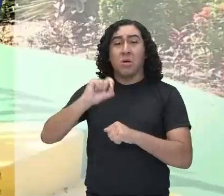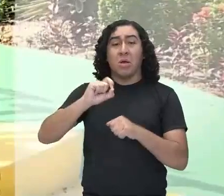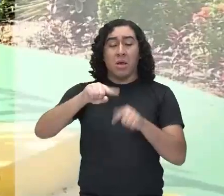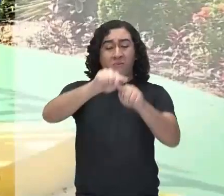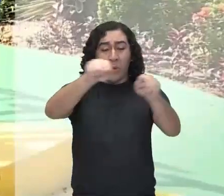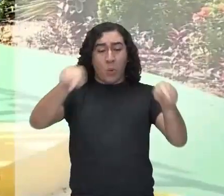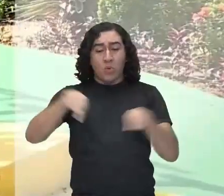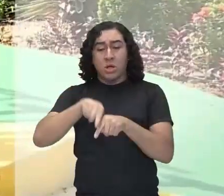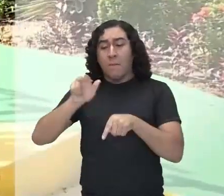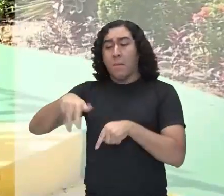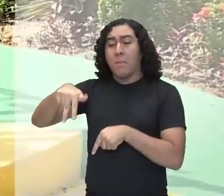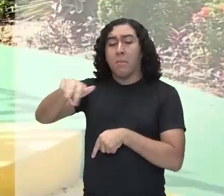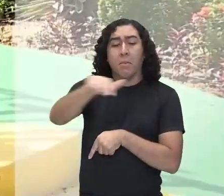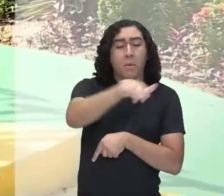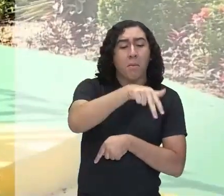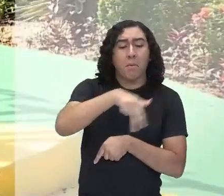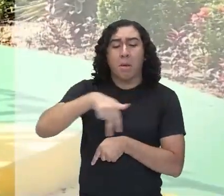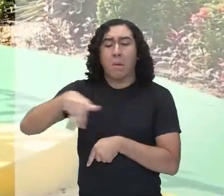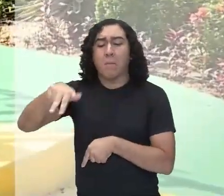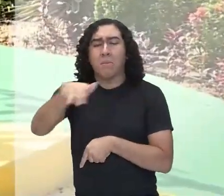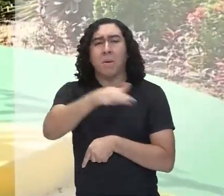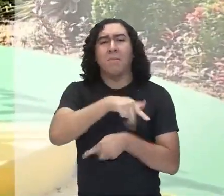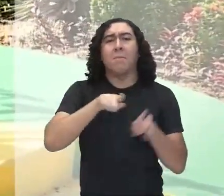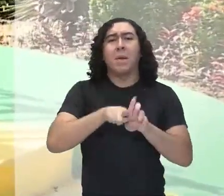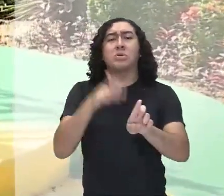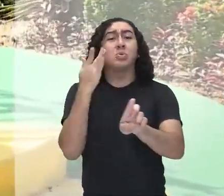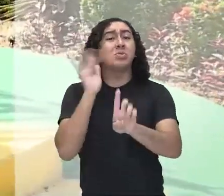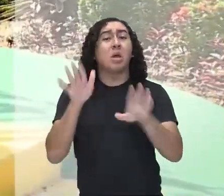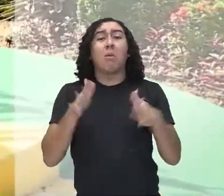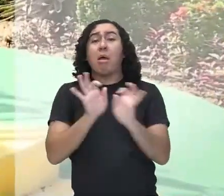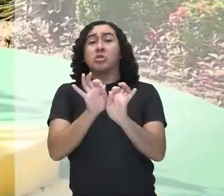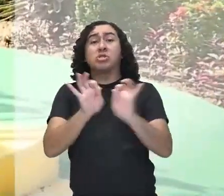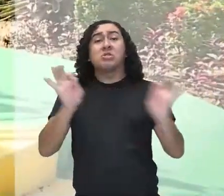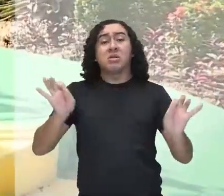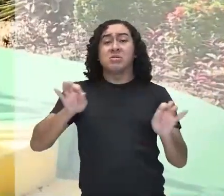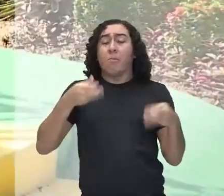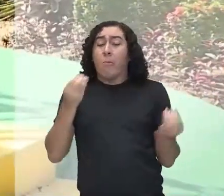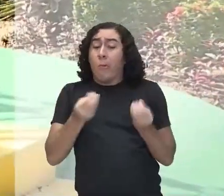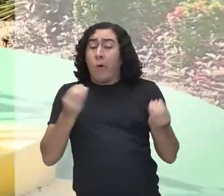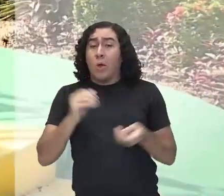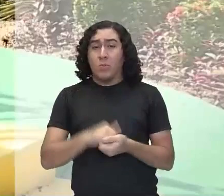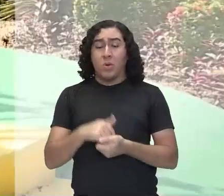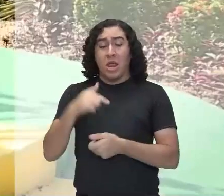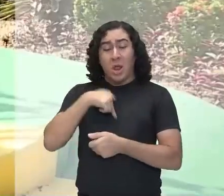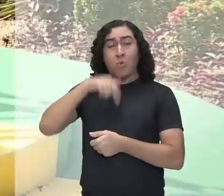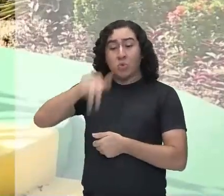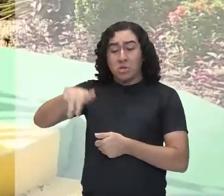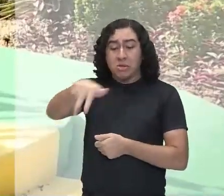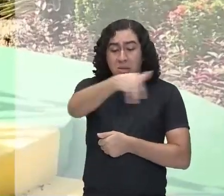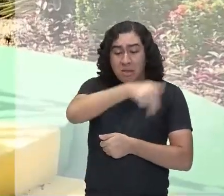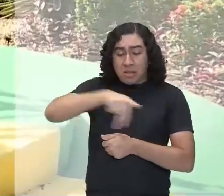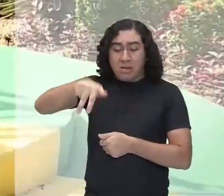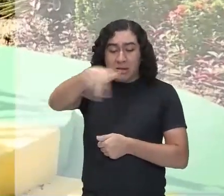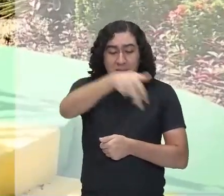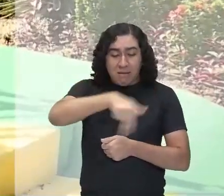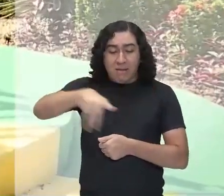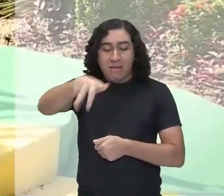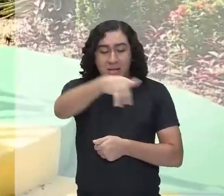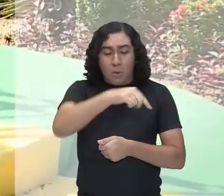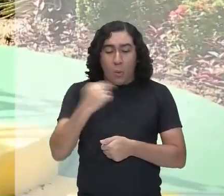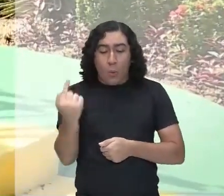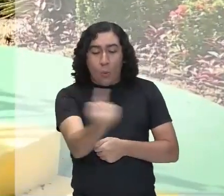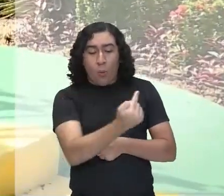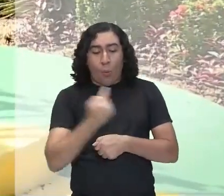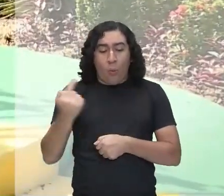Só que eu não consigo saber qual é a minha distância que eu tô percorrendo. Eu dou apenas umas 10 voltas aqui, né? Opa! Só que eu